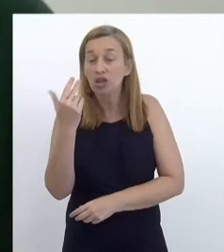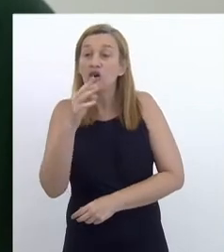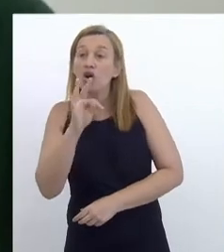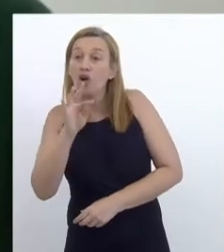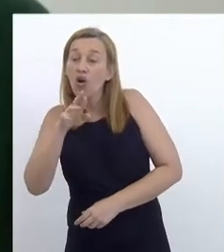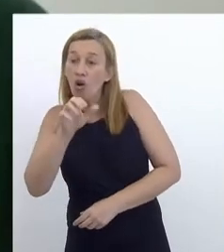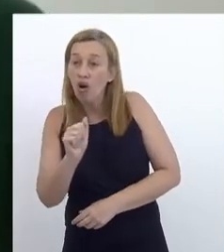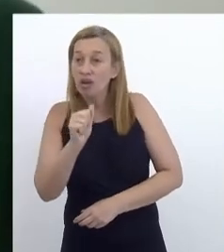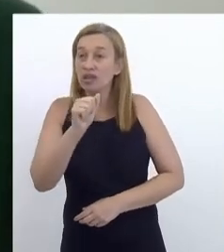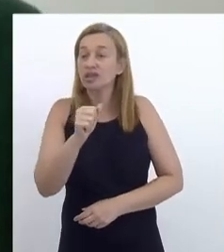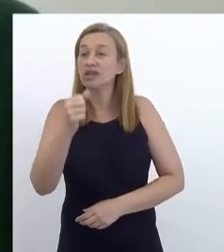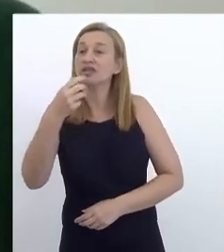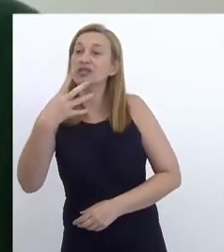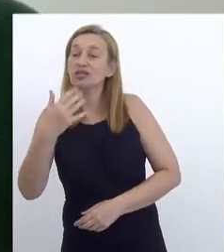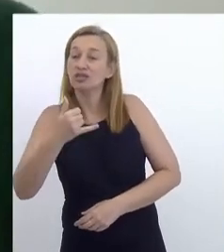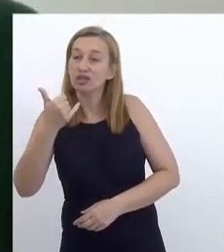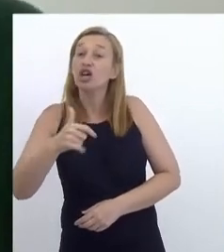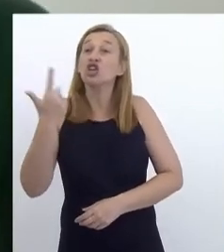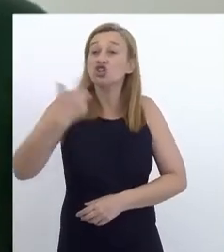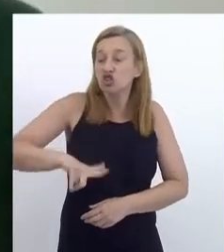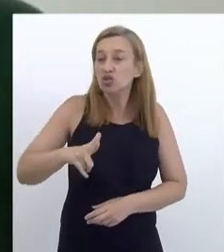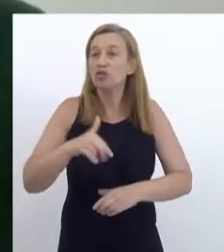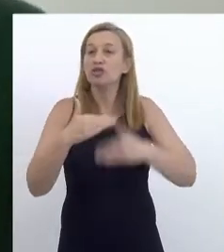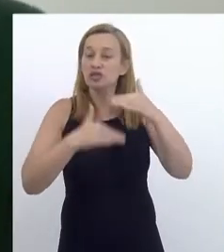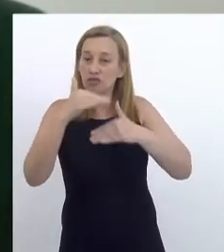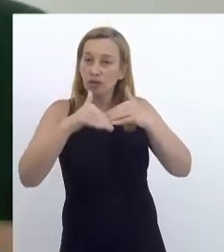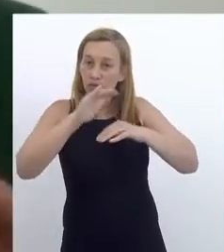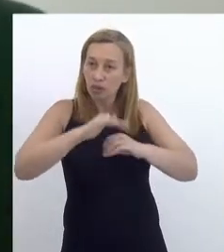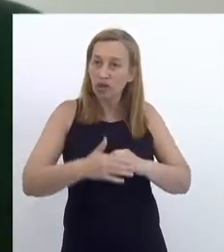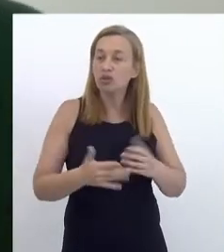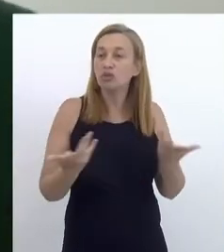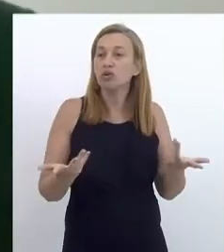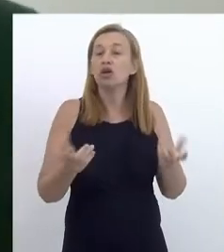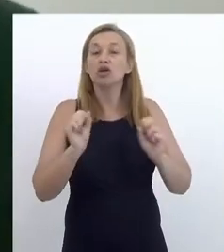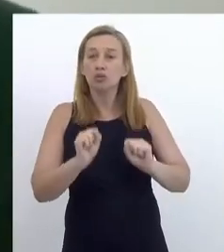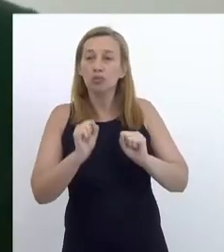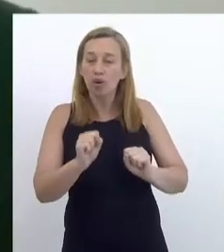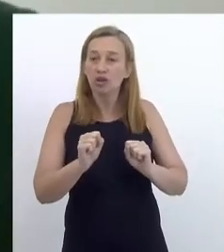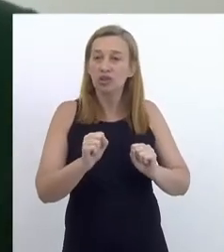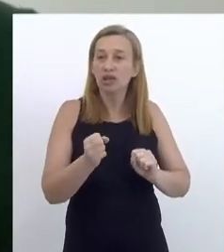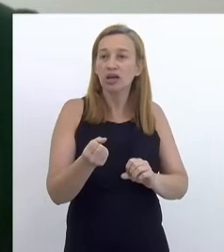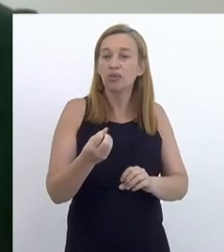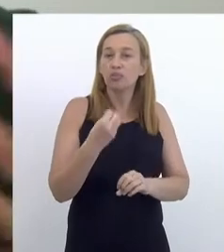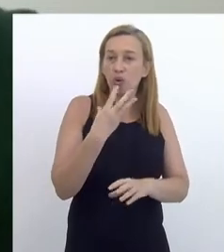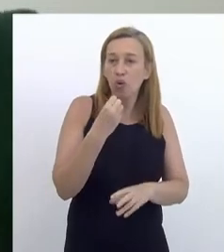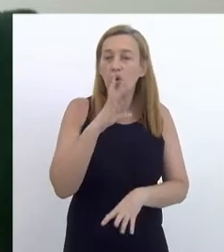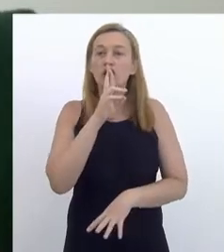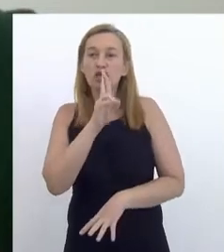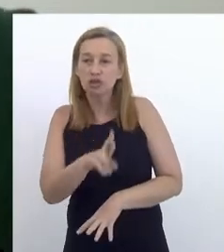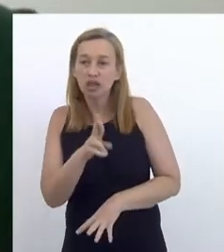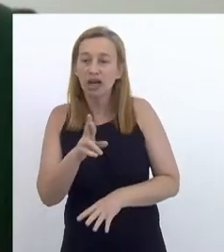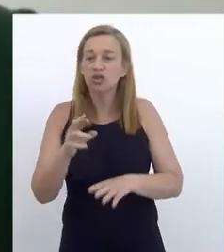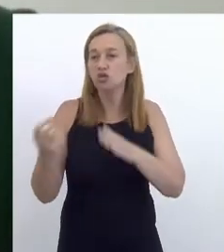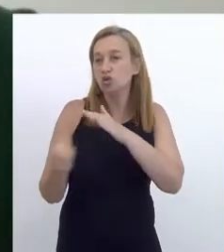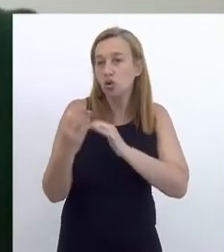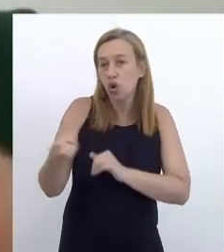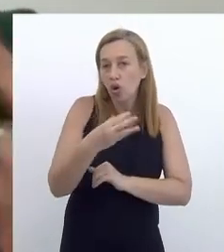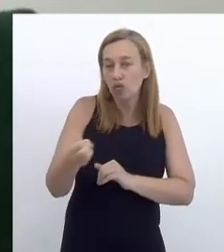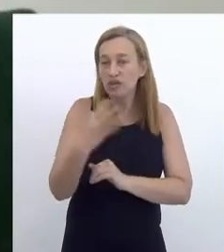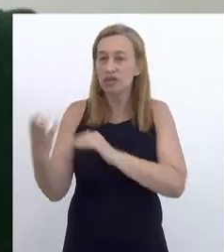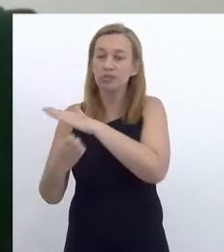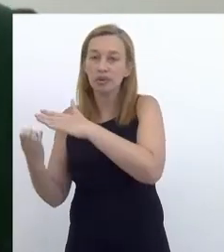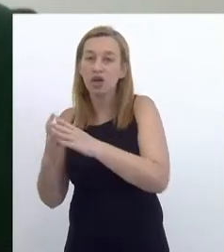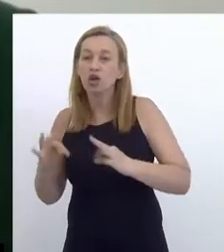botam o Rio de Janeiro de novo nessa rota de desenvolvimento e podem trazer perspectivas positivas na instalação de novas empresas,